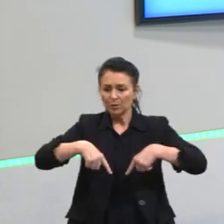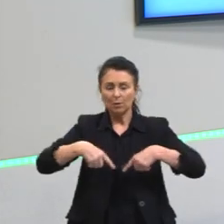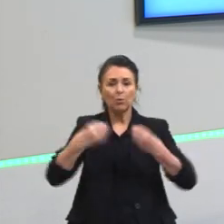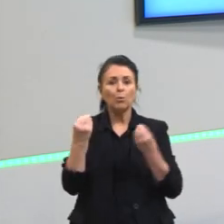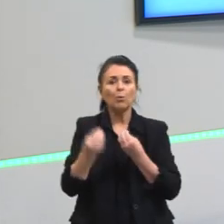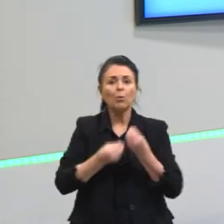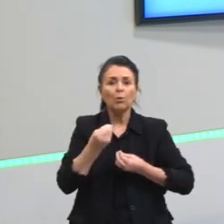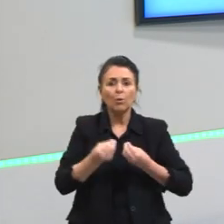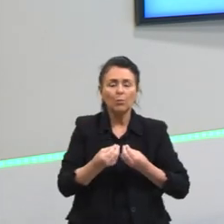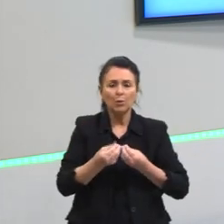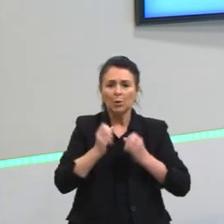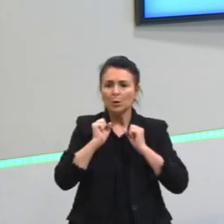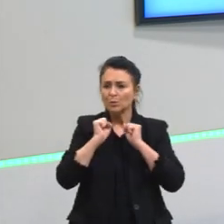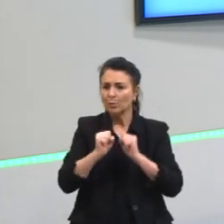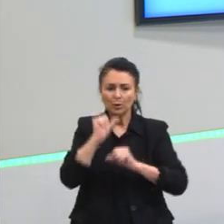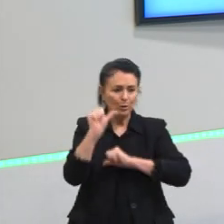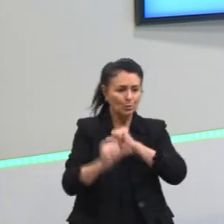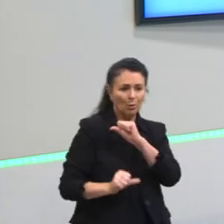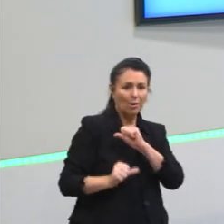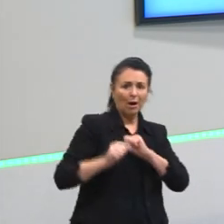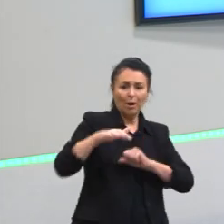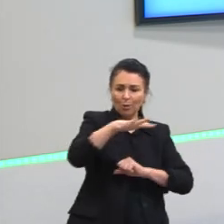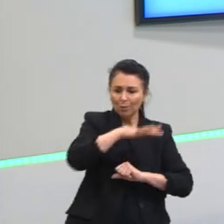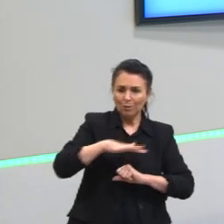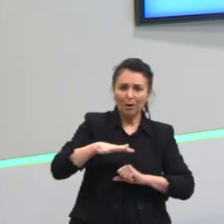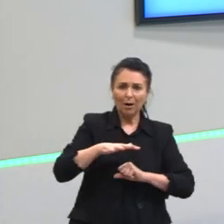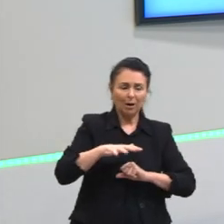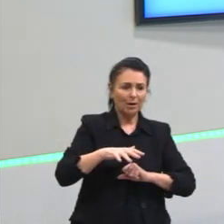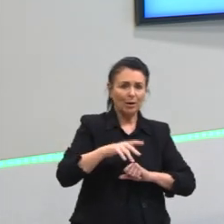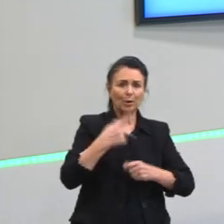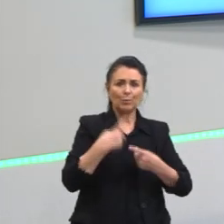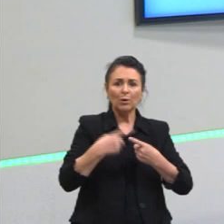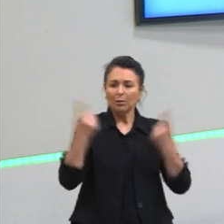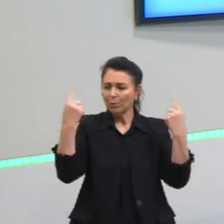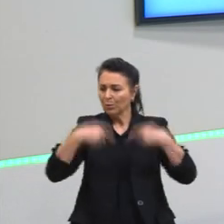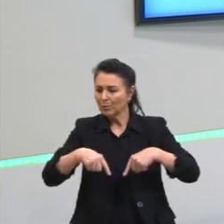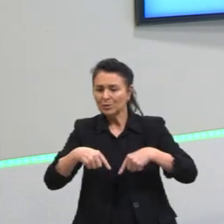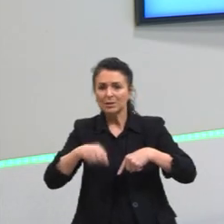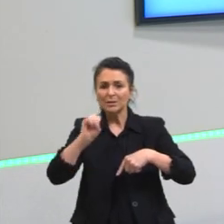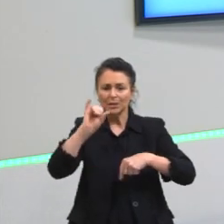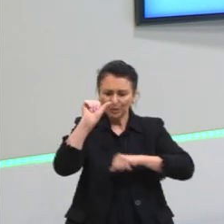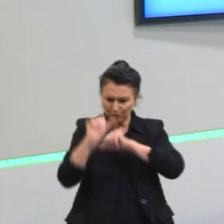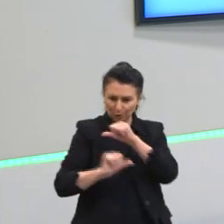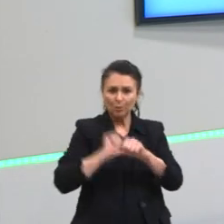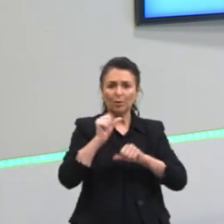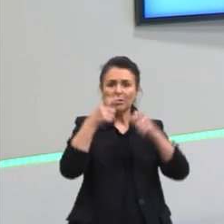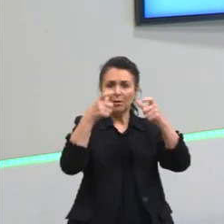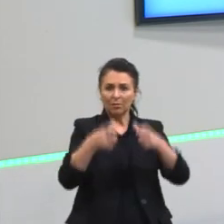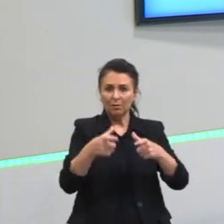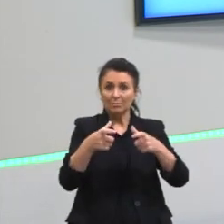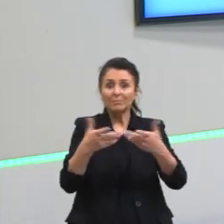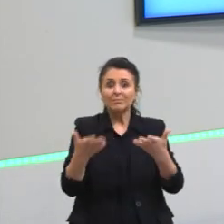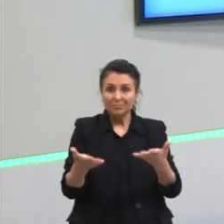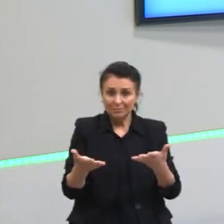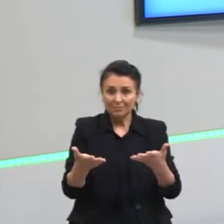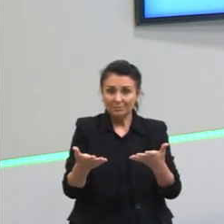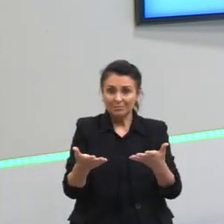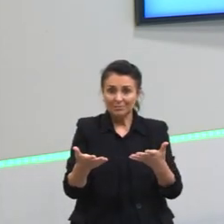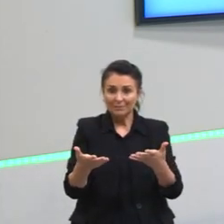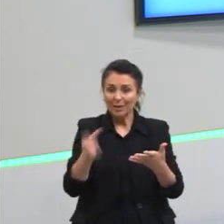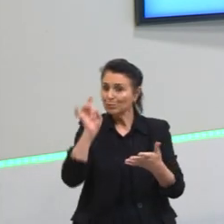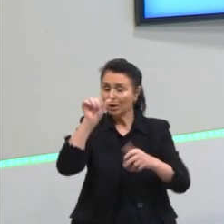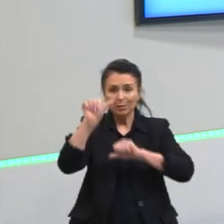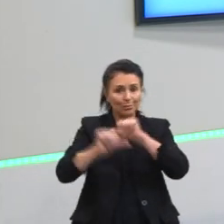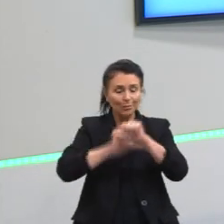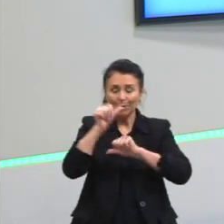eles podem ir para diversos ambientes. Para que competir se pode, para que gastar energia lá competindo se pode ir